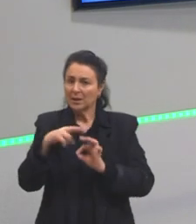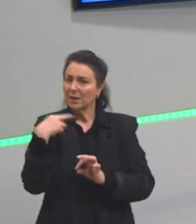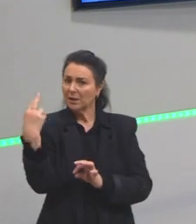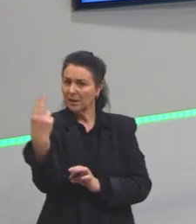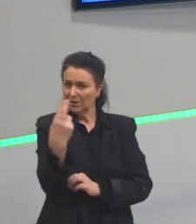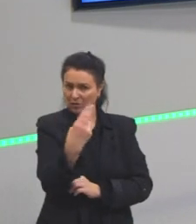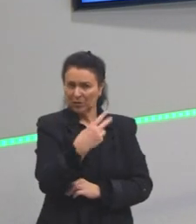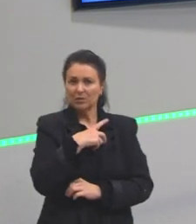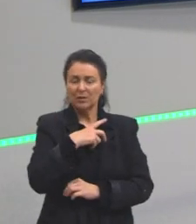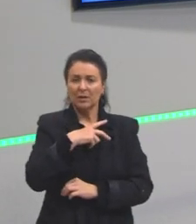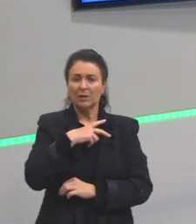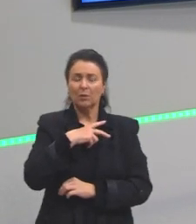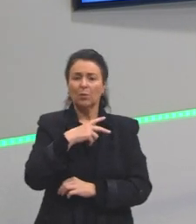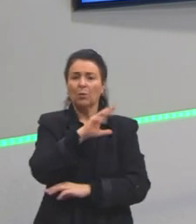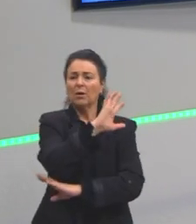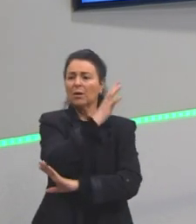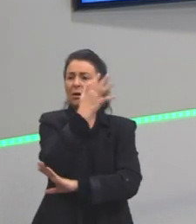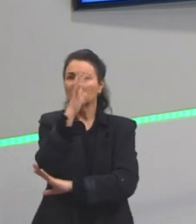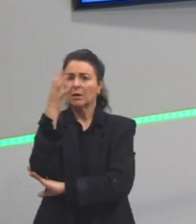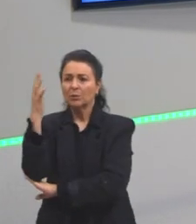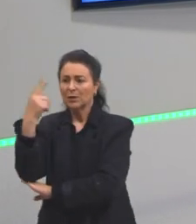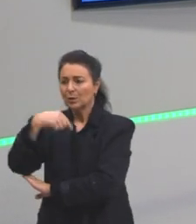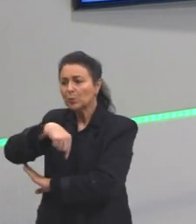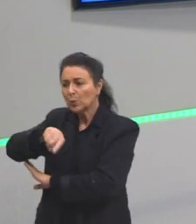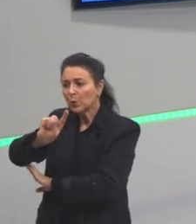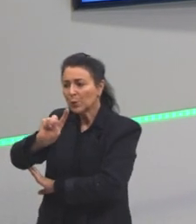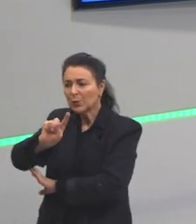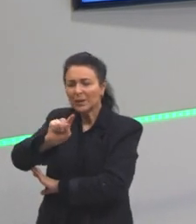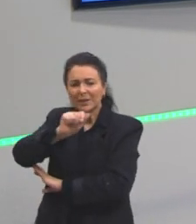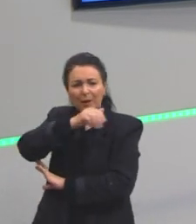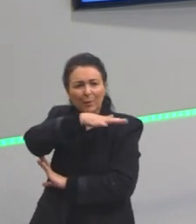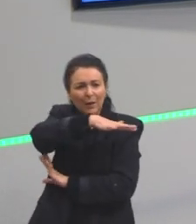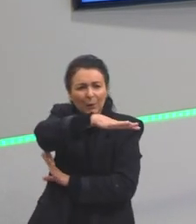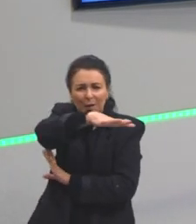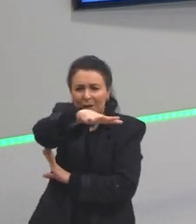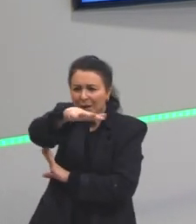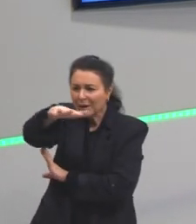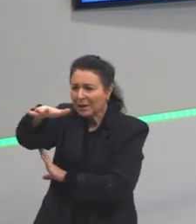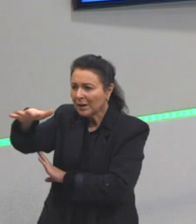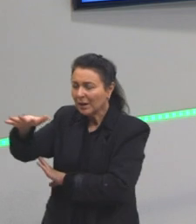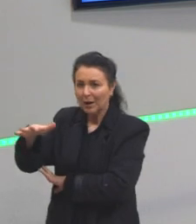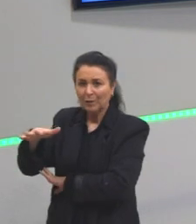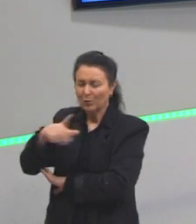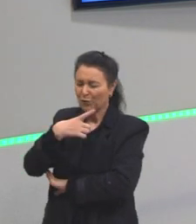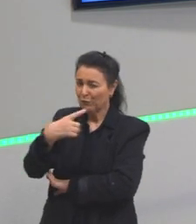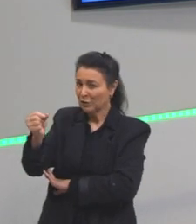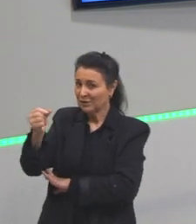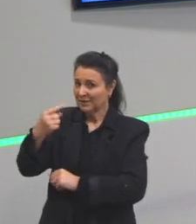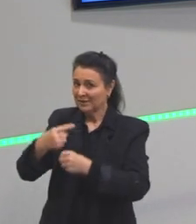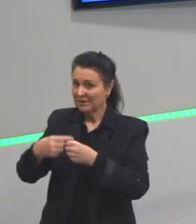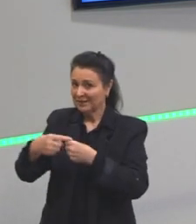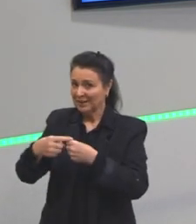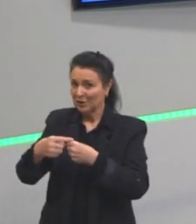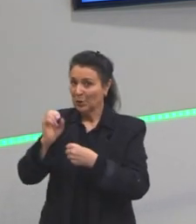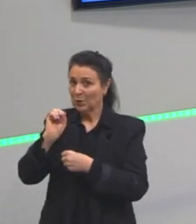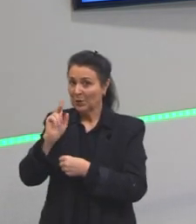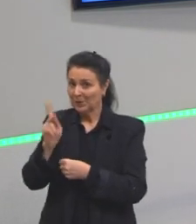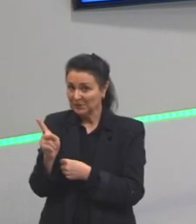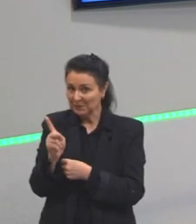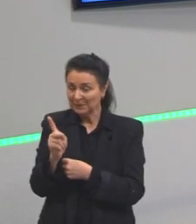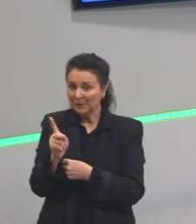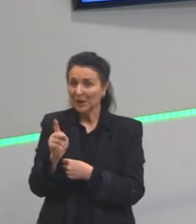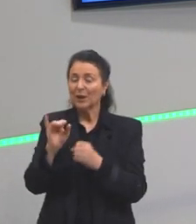natureza do ir para o campo e fugir das grandes cidades. Certo, gente? Espero que vocês tenham